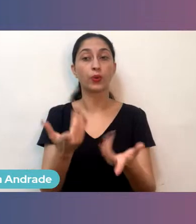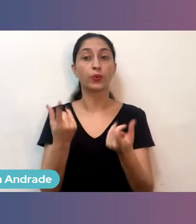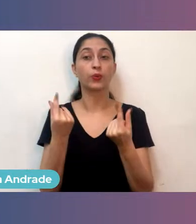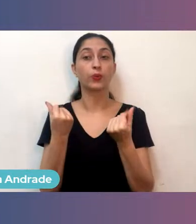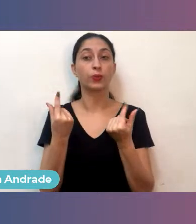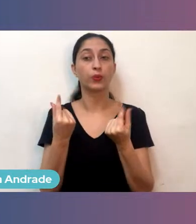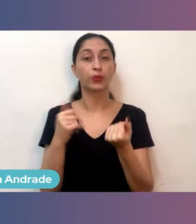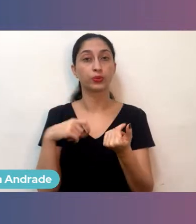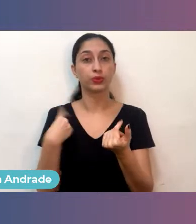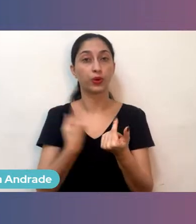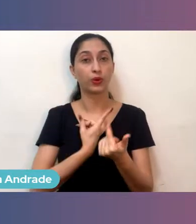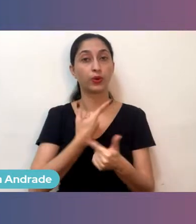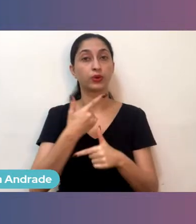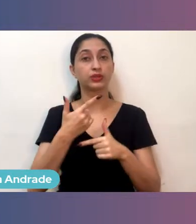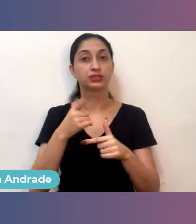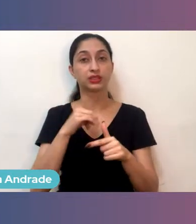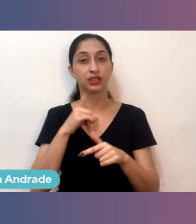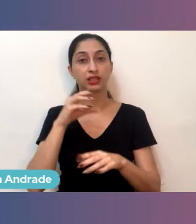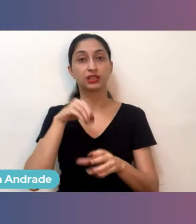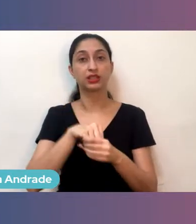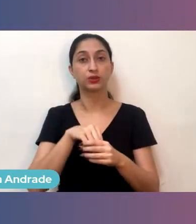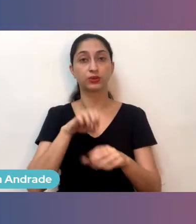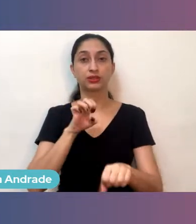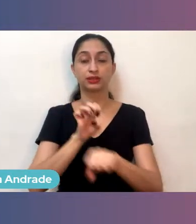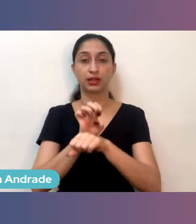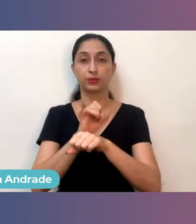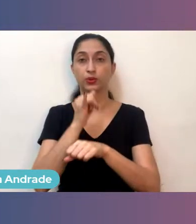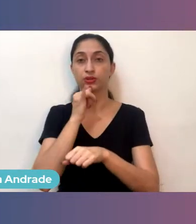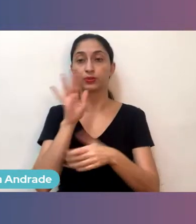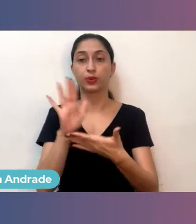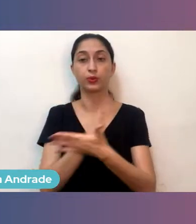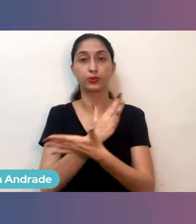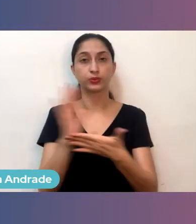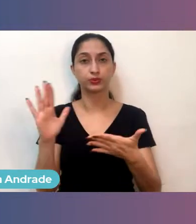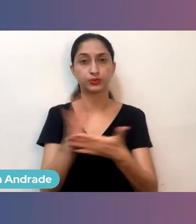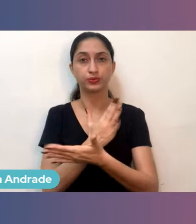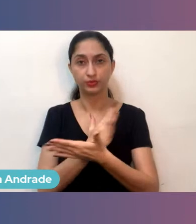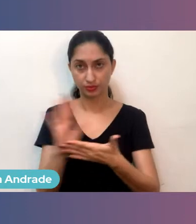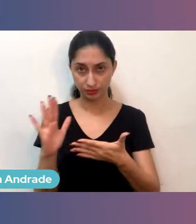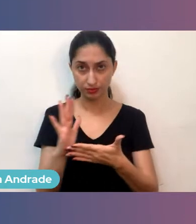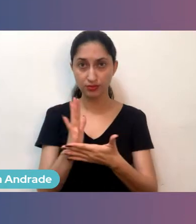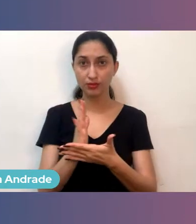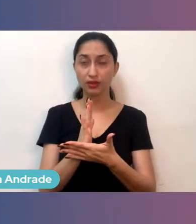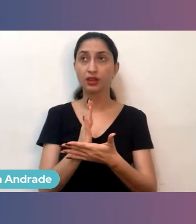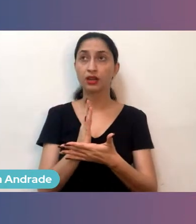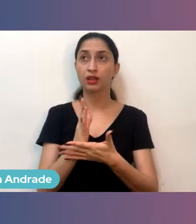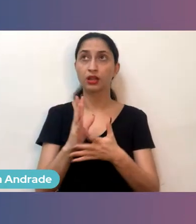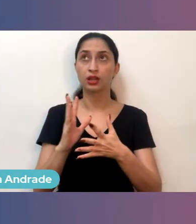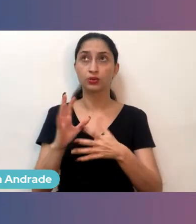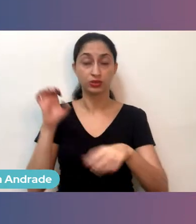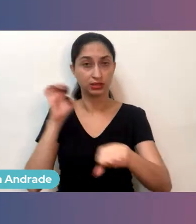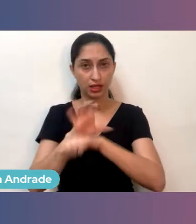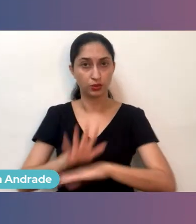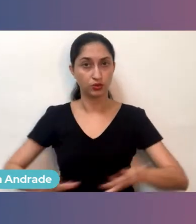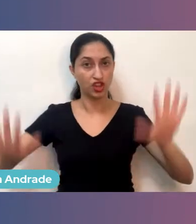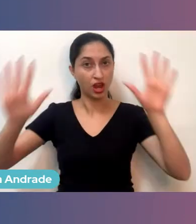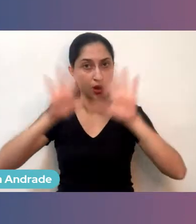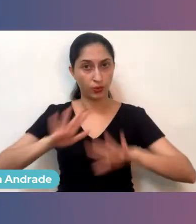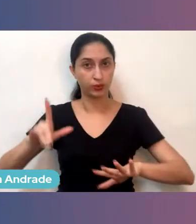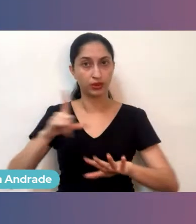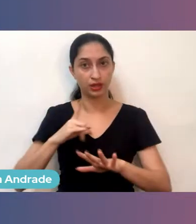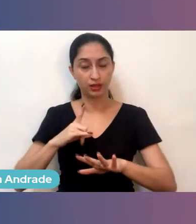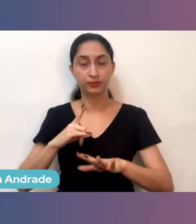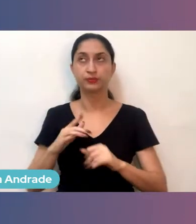que temos no Estado. Ora, algumas atividades econômicas que é transversal a todo o Estado. Ora,